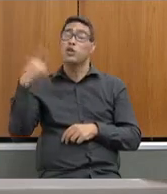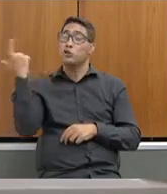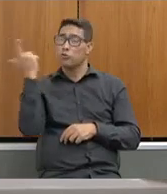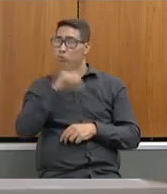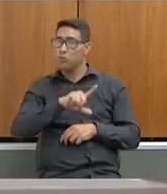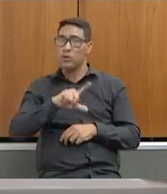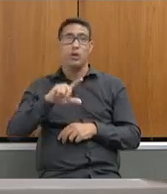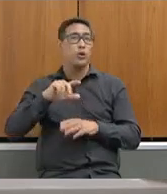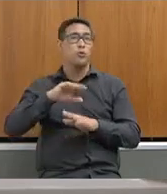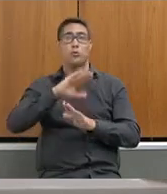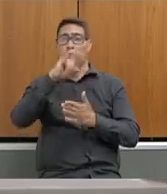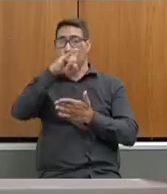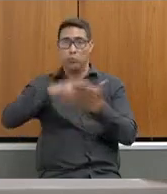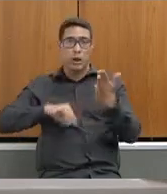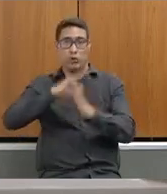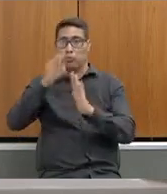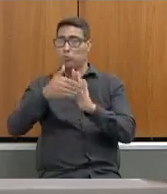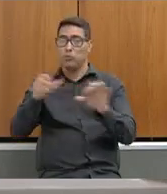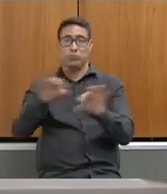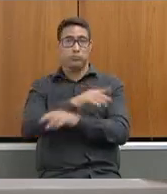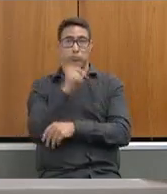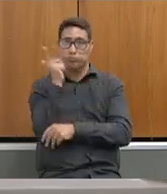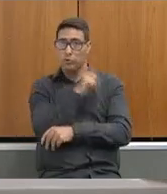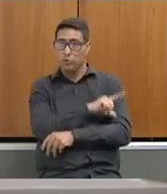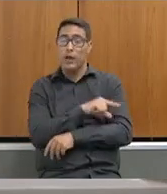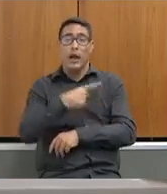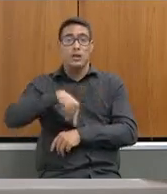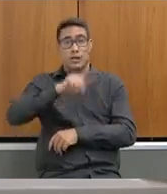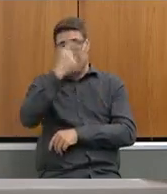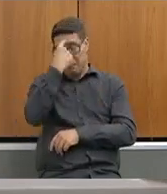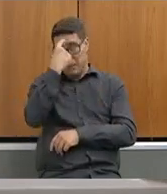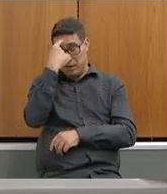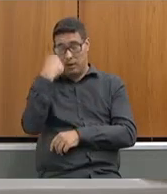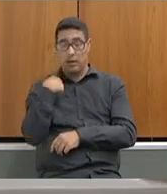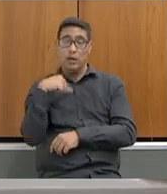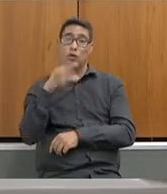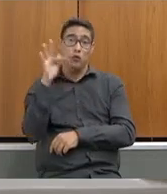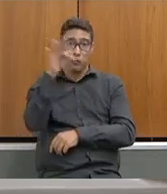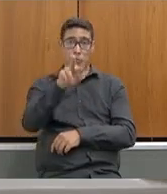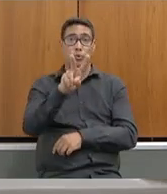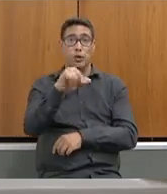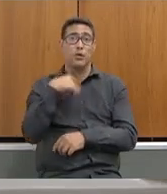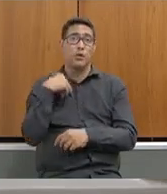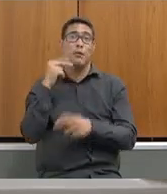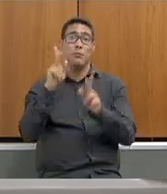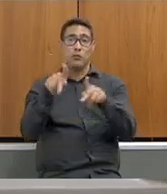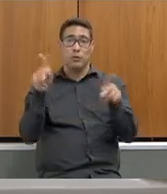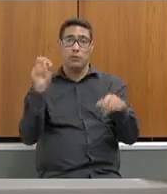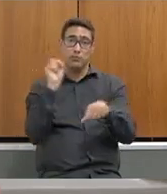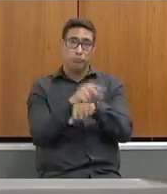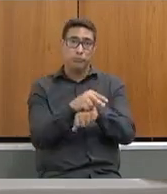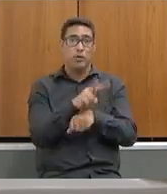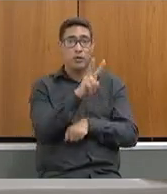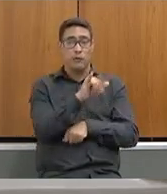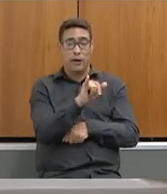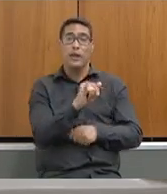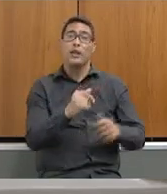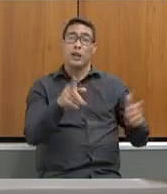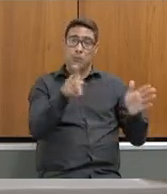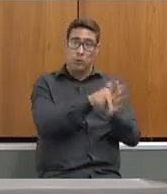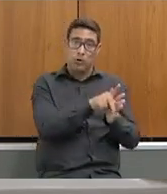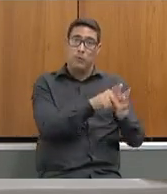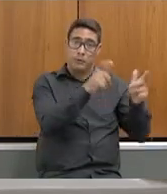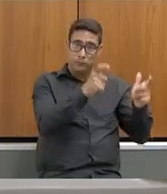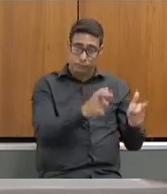O que a senhora aqui traz é uma perspectiva de recontratação desses profissionais. Eles serão recontratados ou em outra rede ou na nossa própria